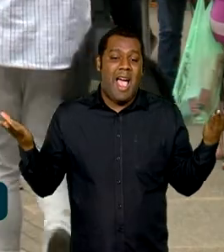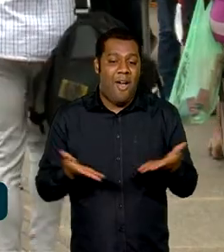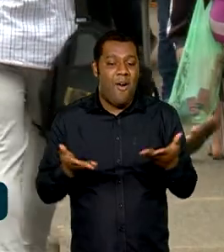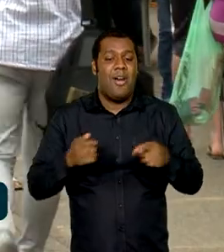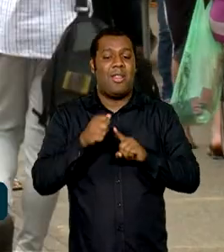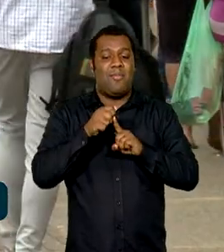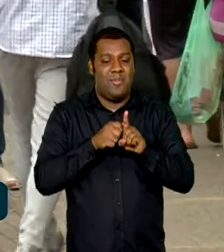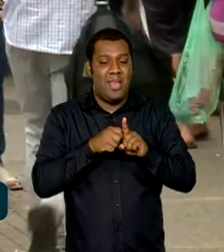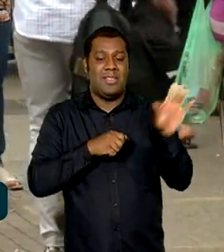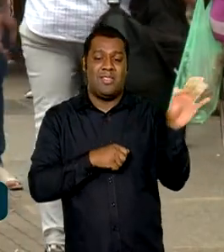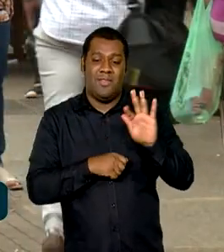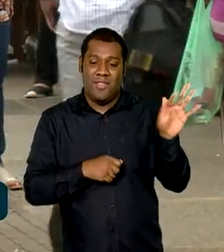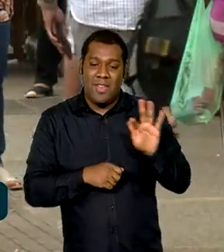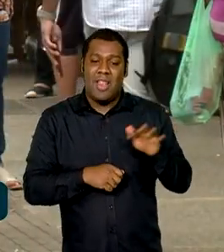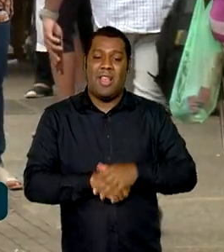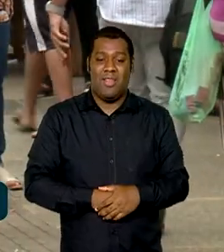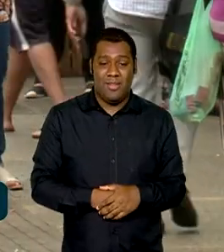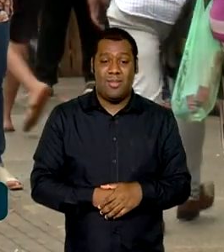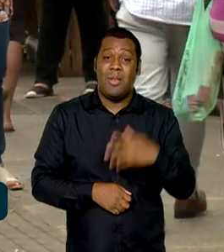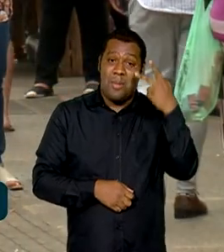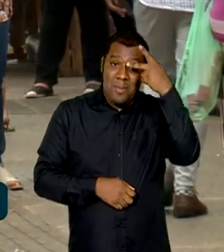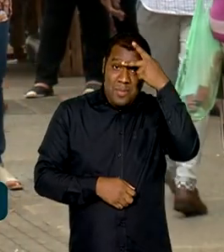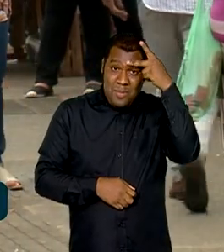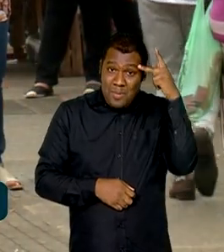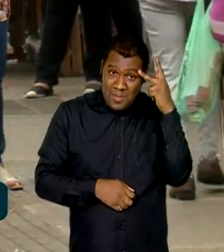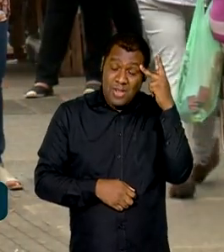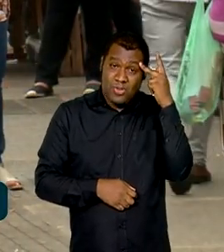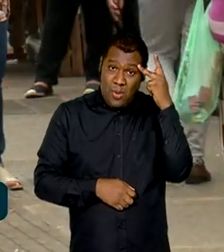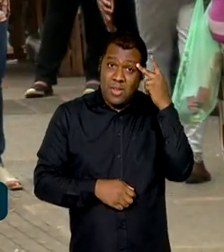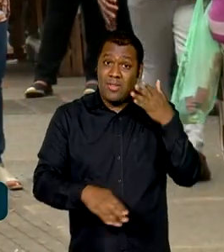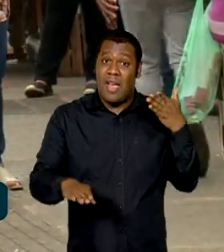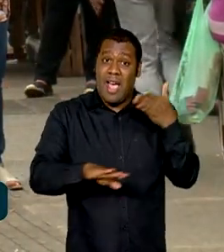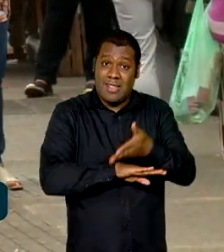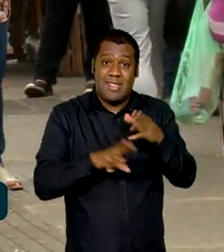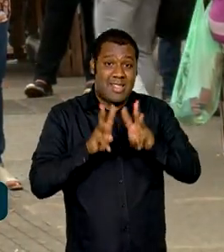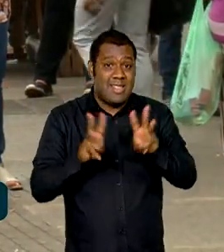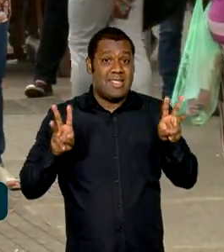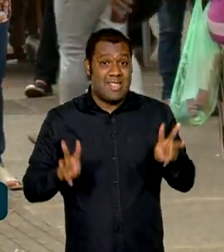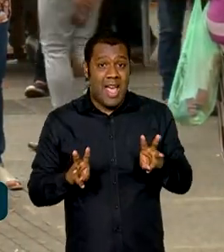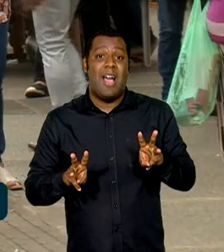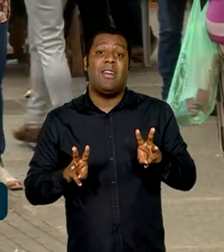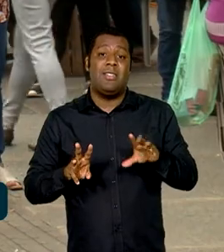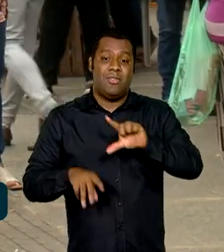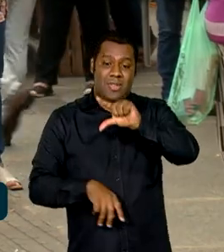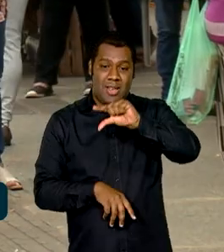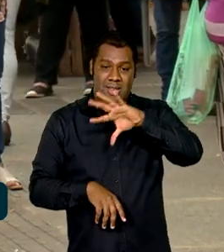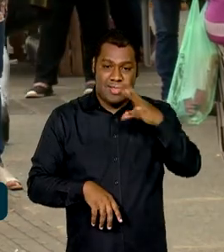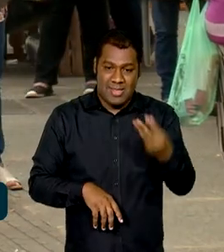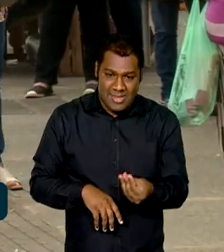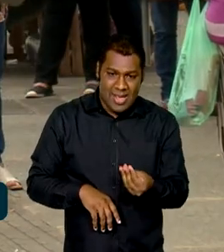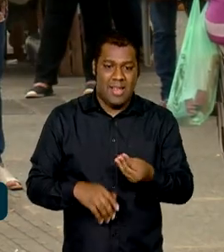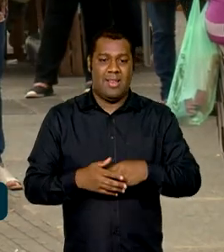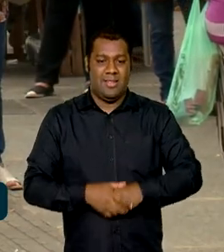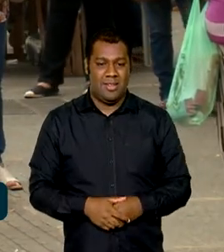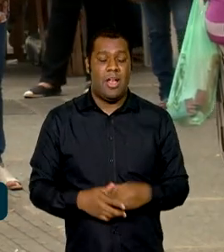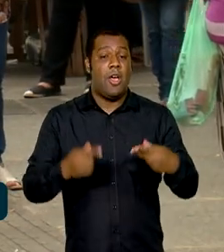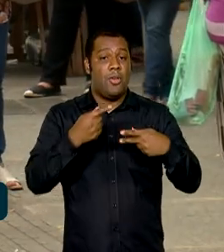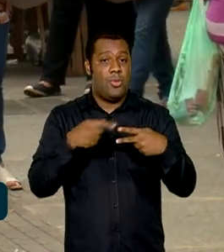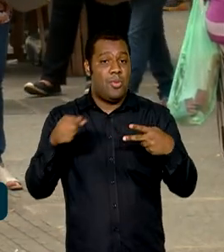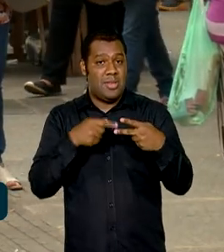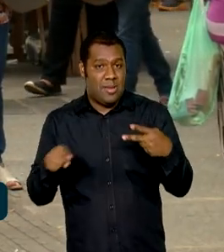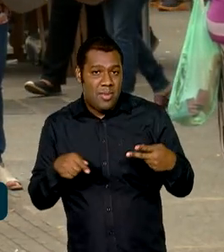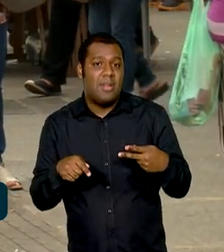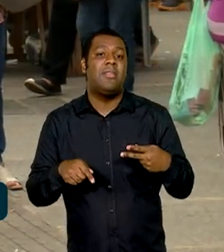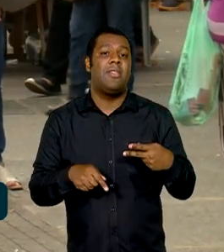a ser acessado também por meio do site da Serasa. Em duas semanas, a plataforma Serasa